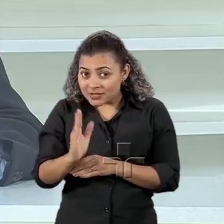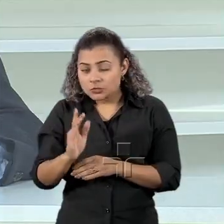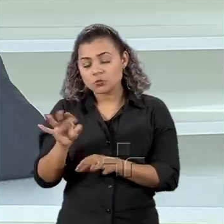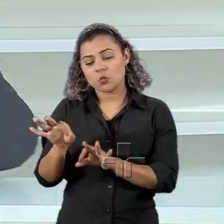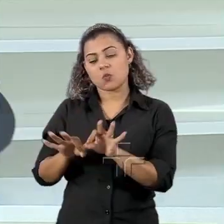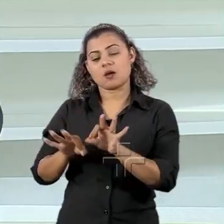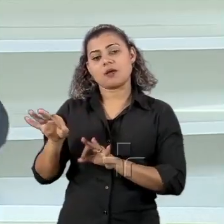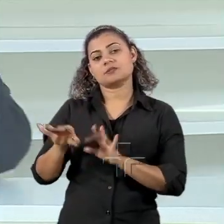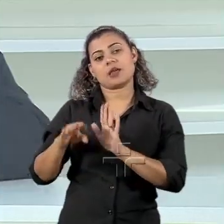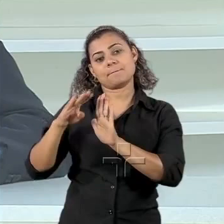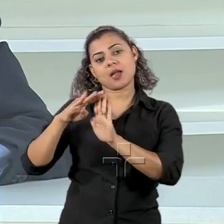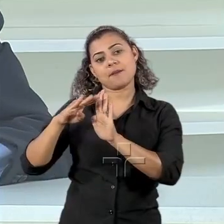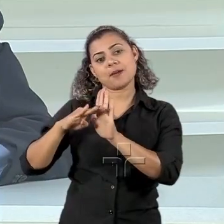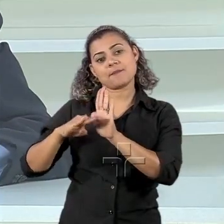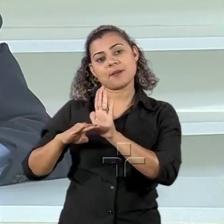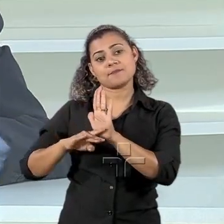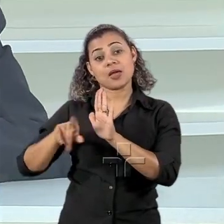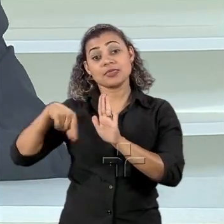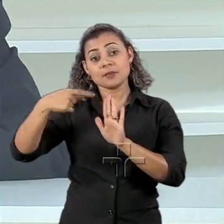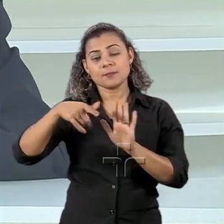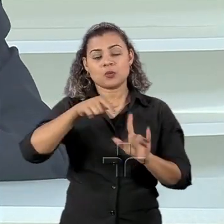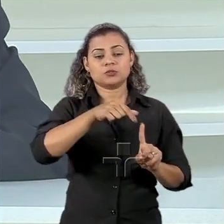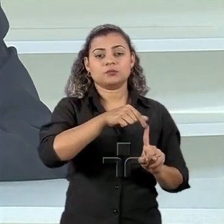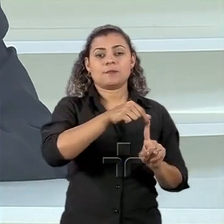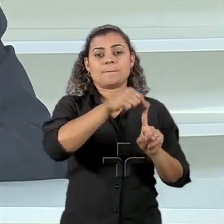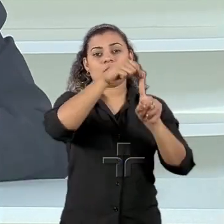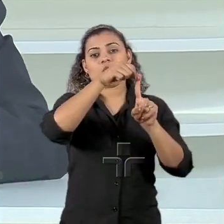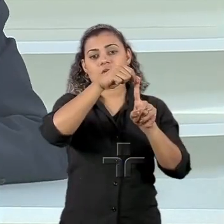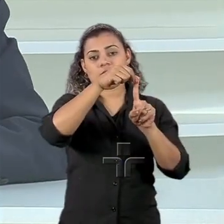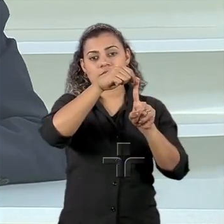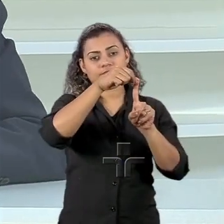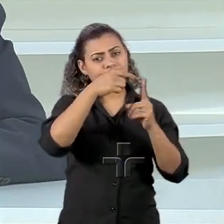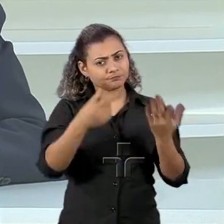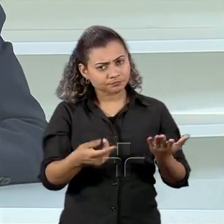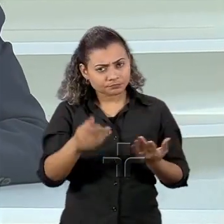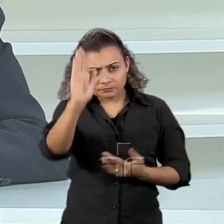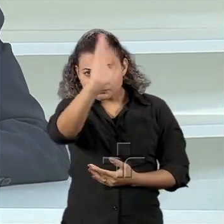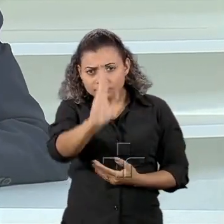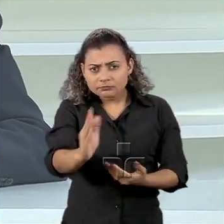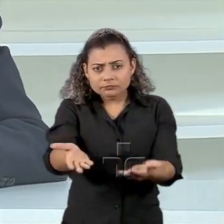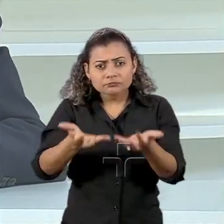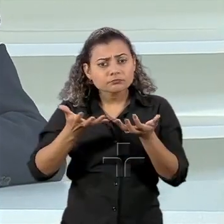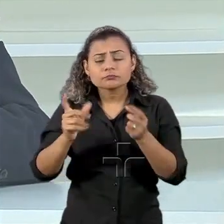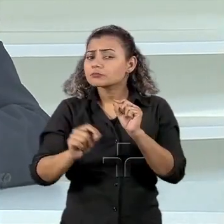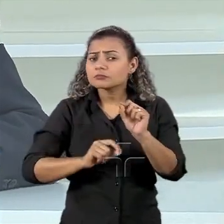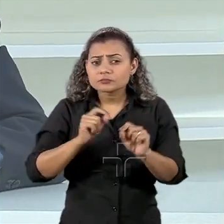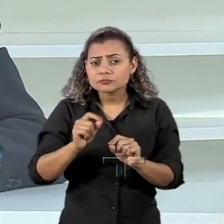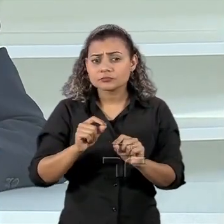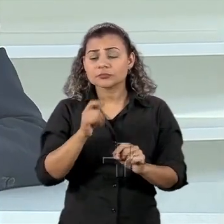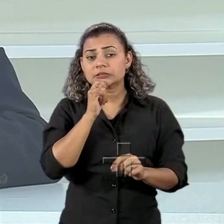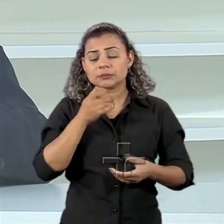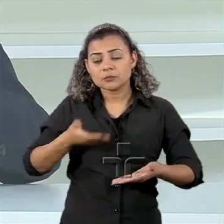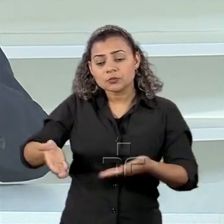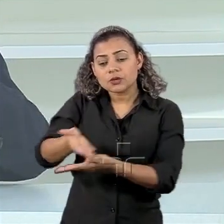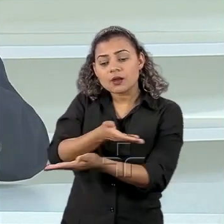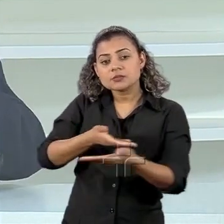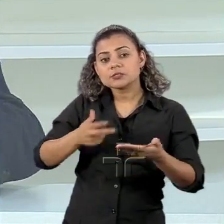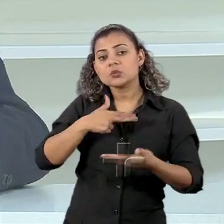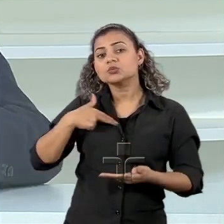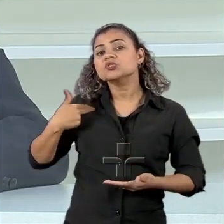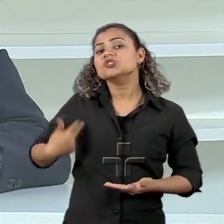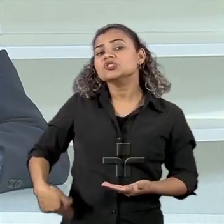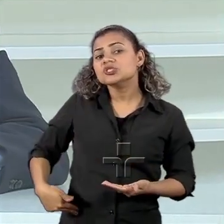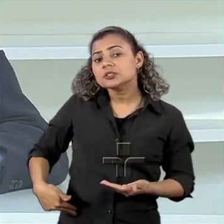e depois definir as prioridades, o que a gente quer? O que o Brasil quer da relação com a China? O que o Brasil quer da